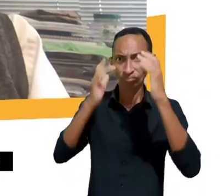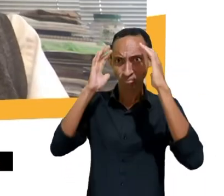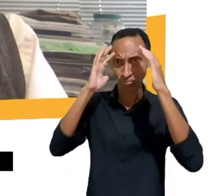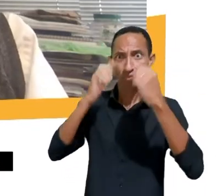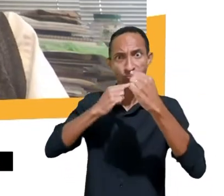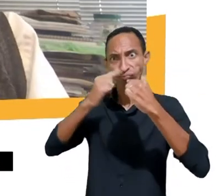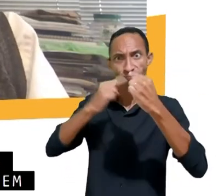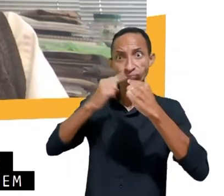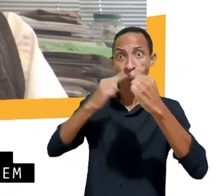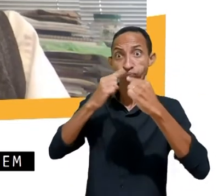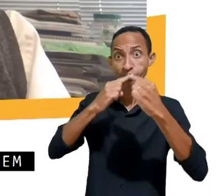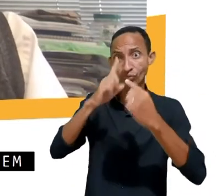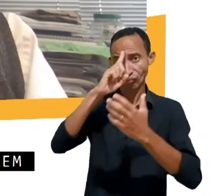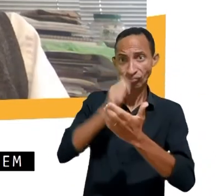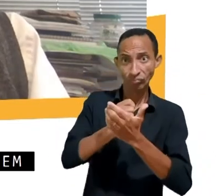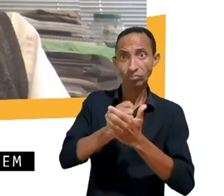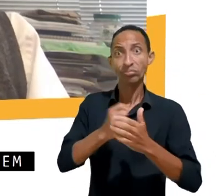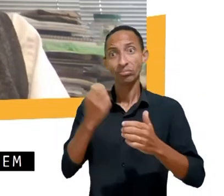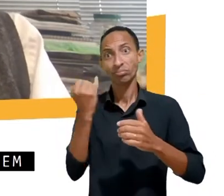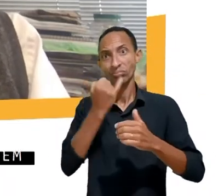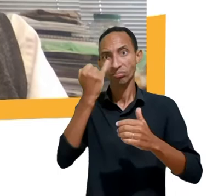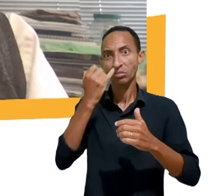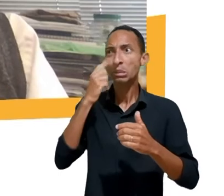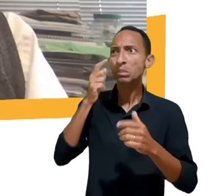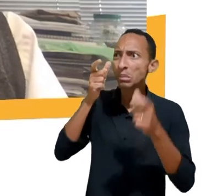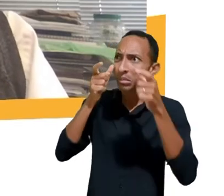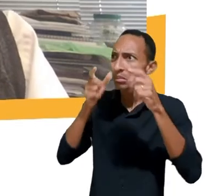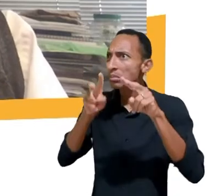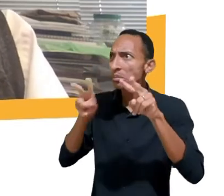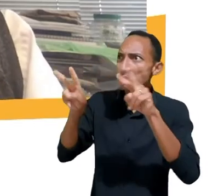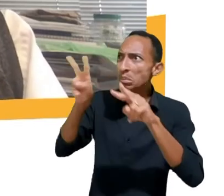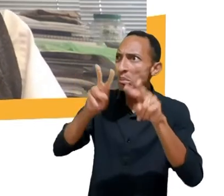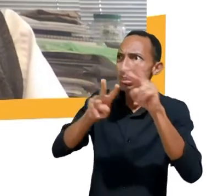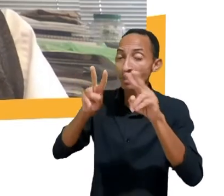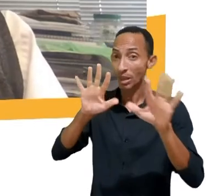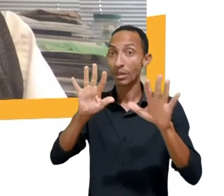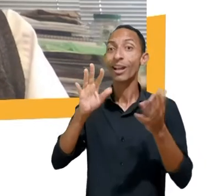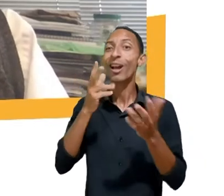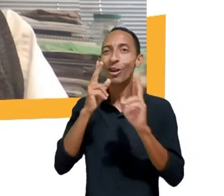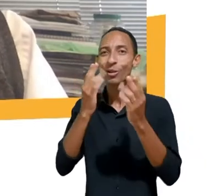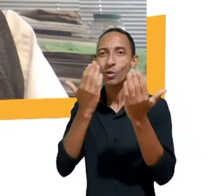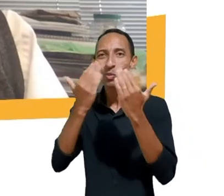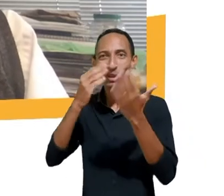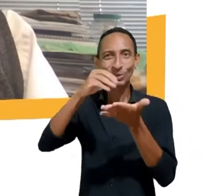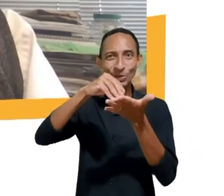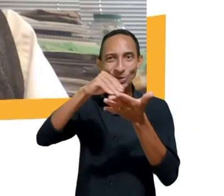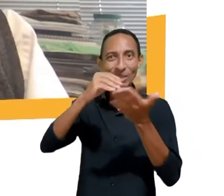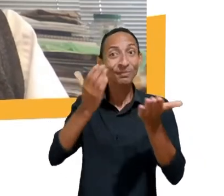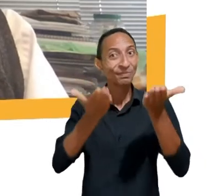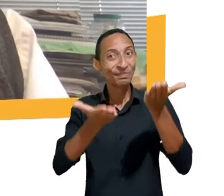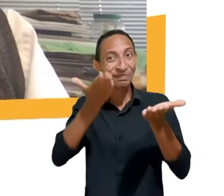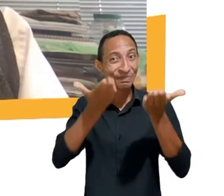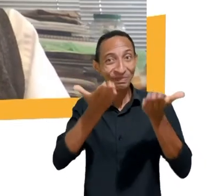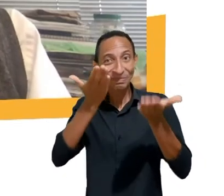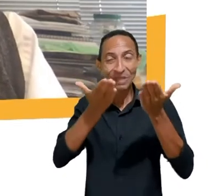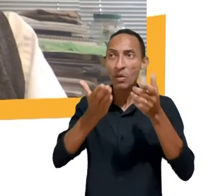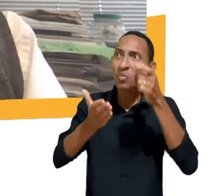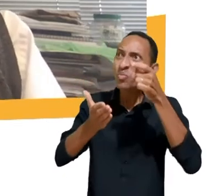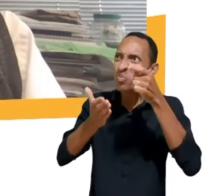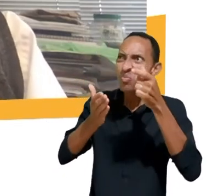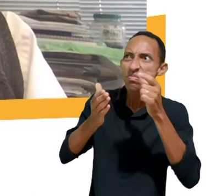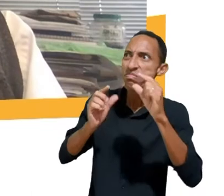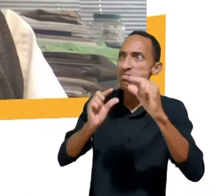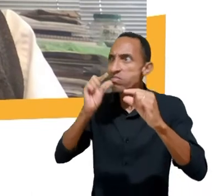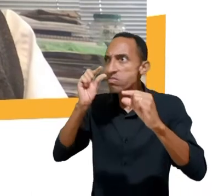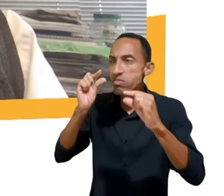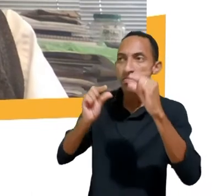olhar o que recebem com grão de sal, com devida cautela, ouvir outras opiniões e especialmente não ser presas de